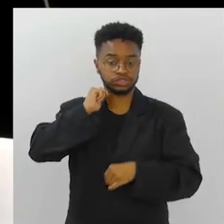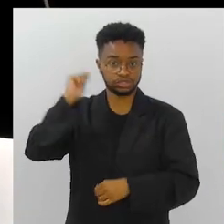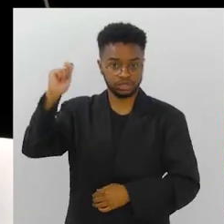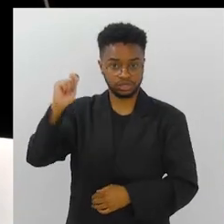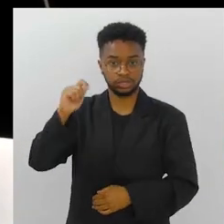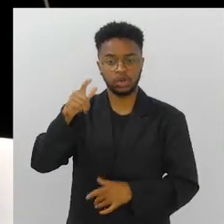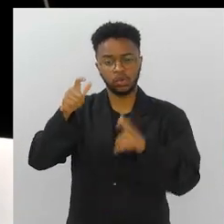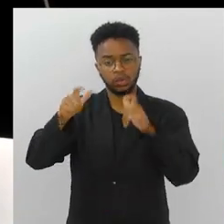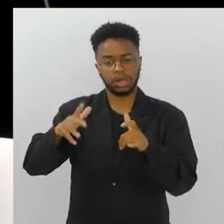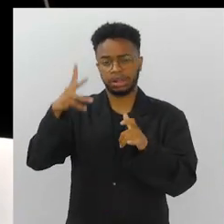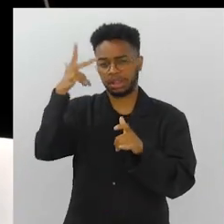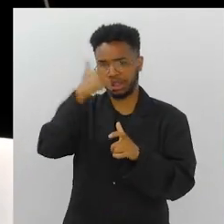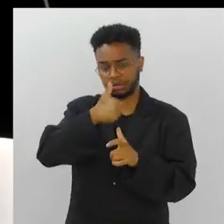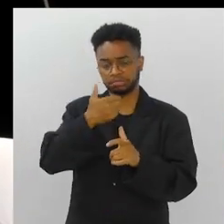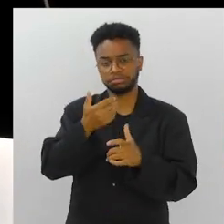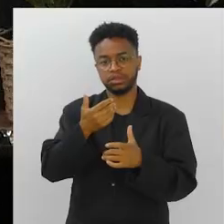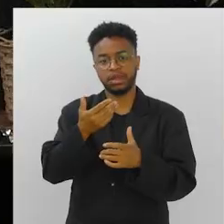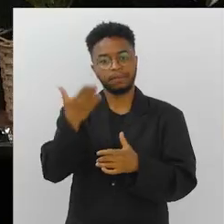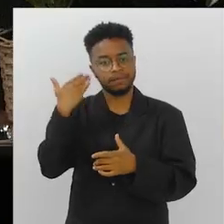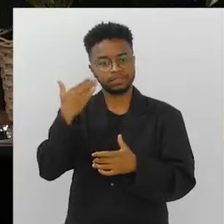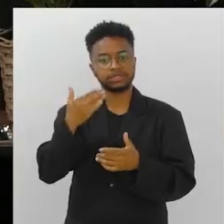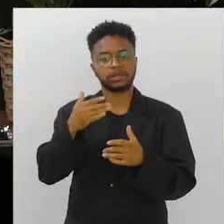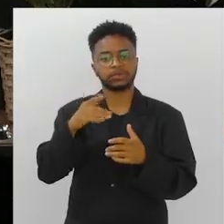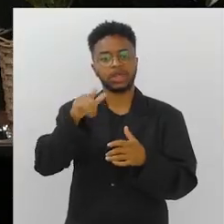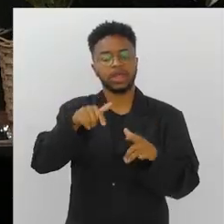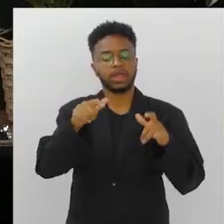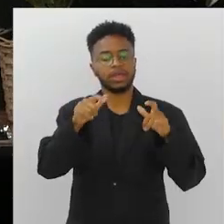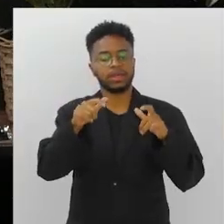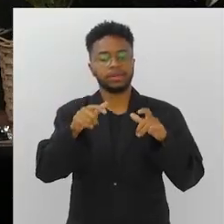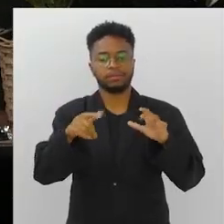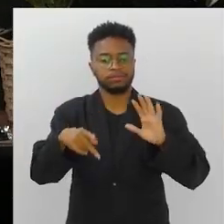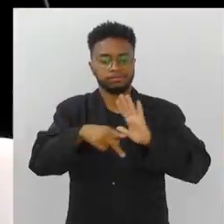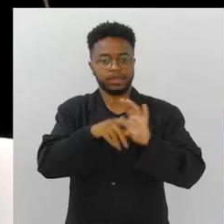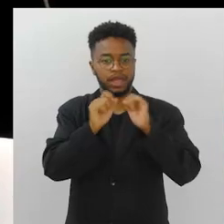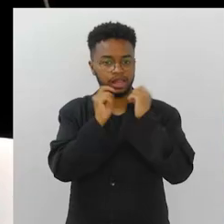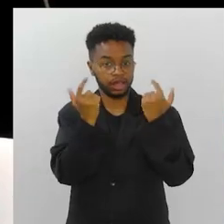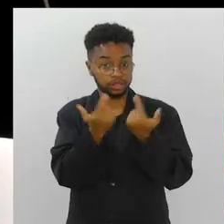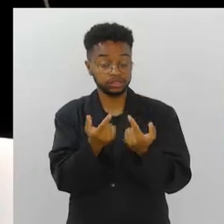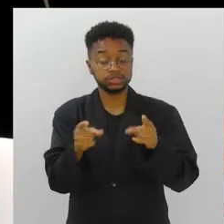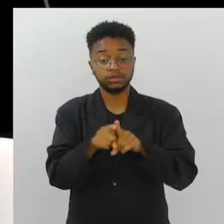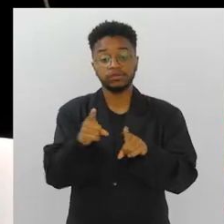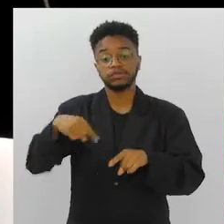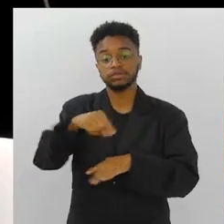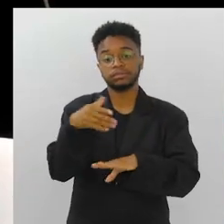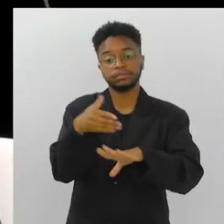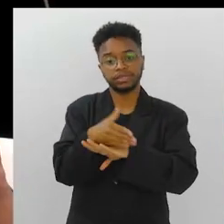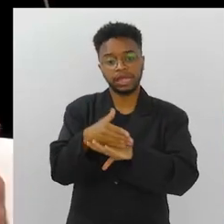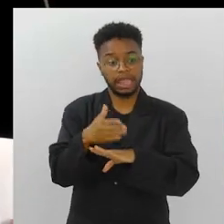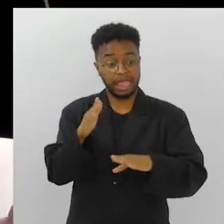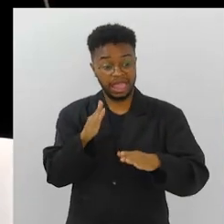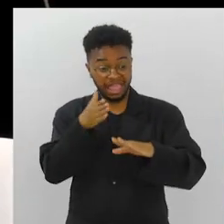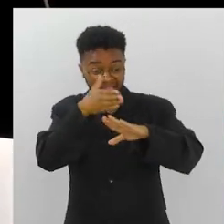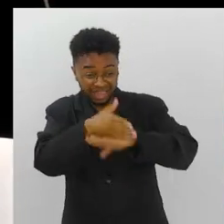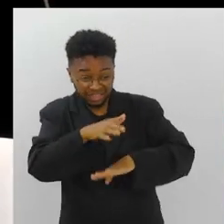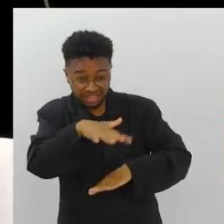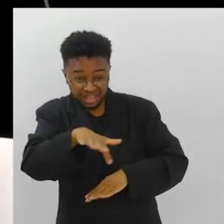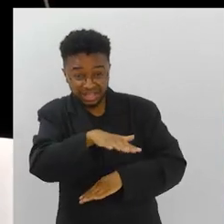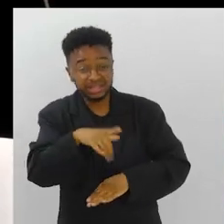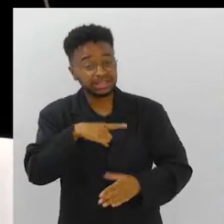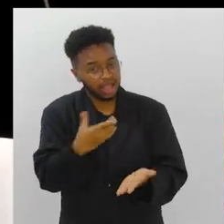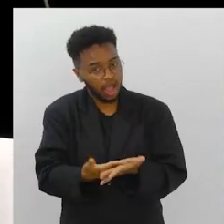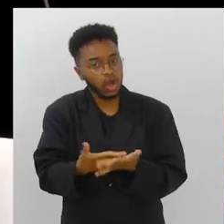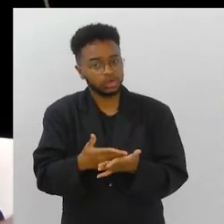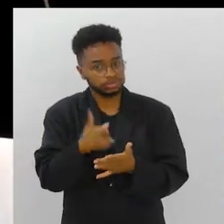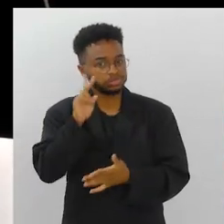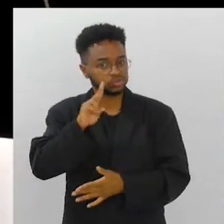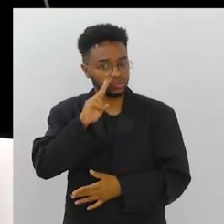que é um lugar lindo. Sede Histórica da Alerta. Maravilhoso. Quer dizer, além de você participar, você ainda vai estar... Só entrar ali já é uma aula de